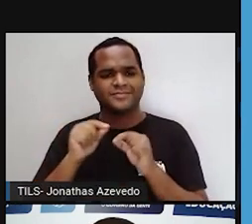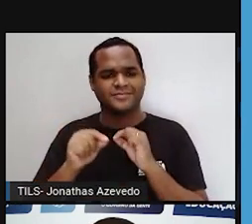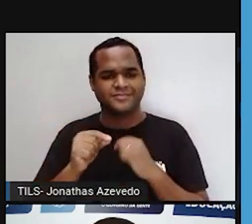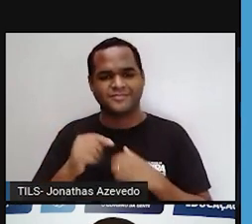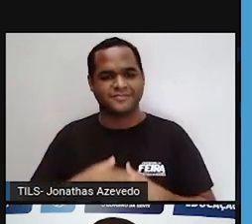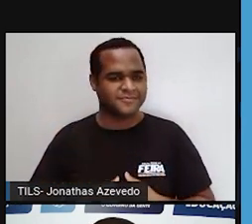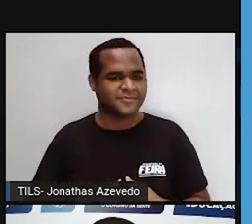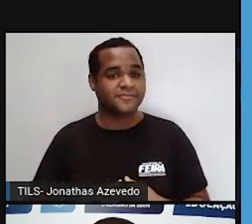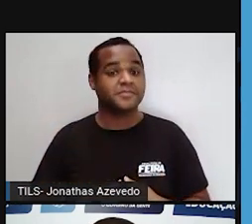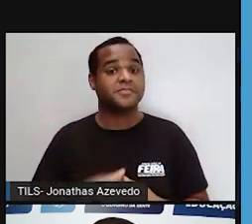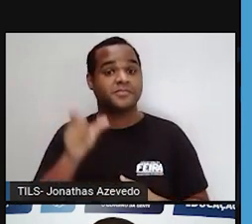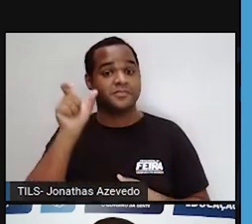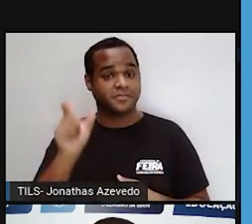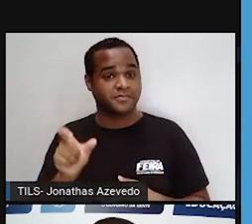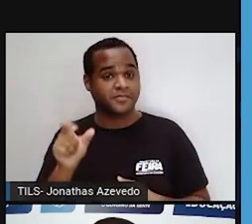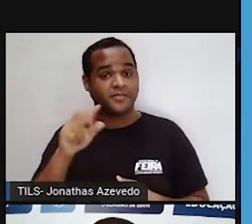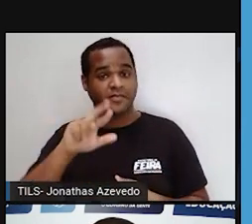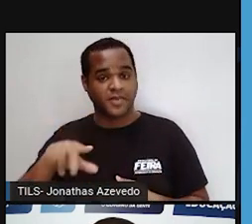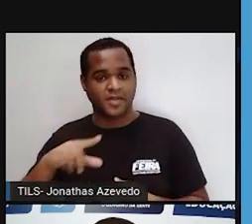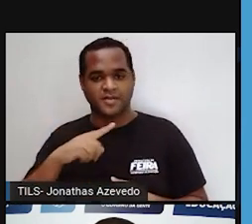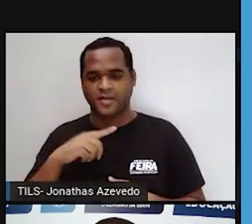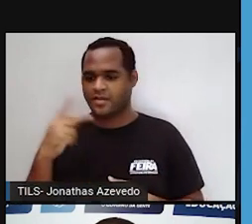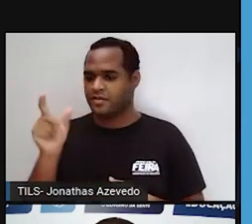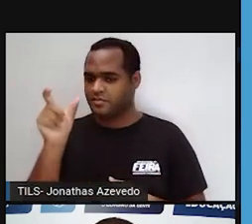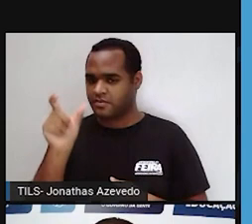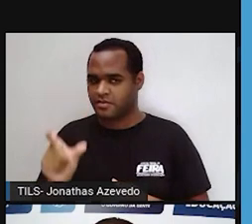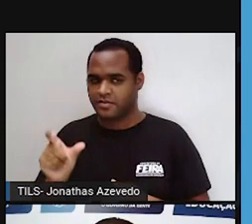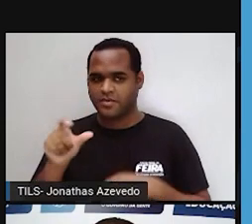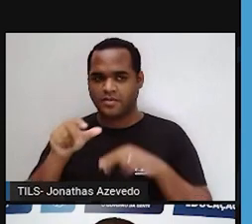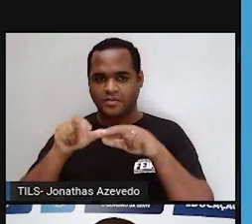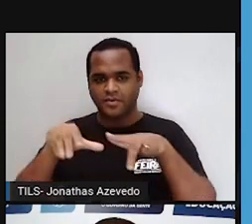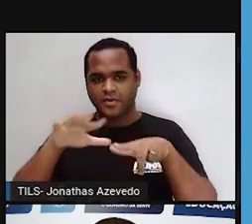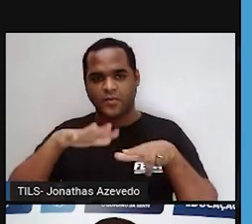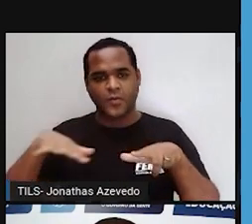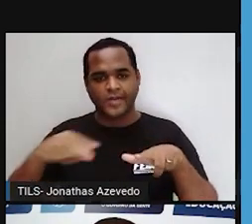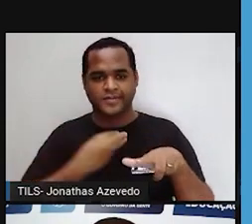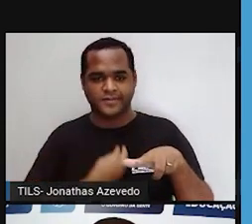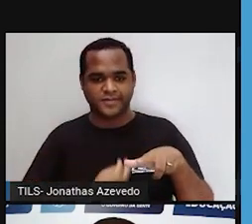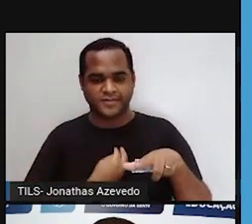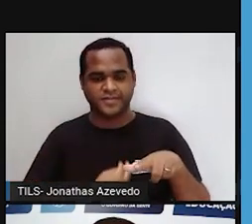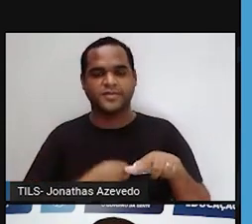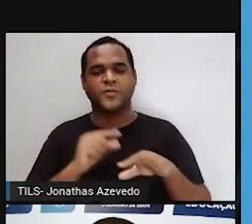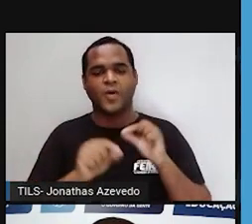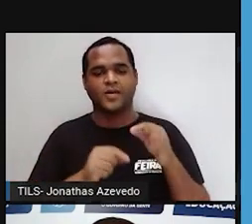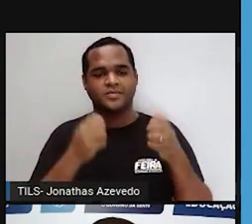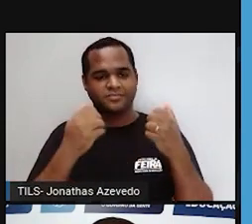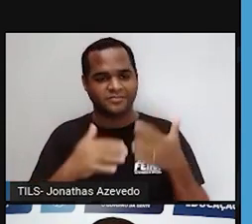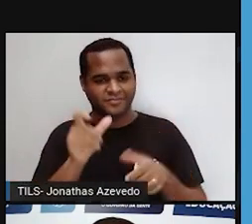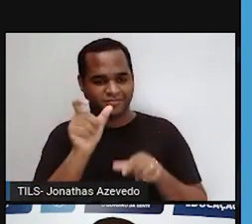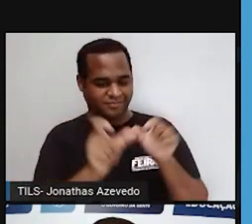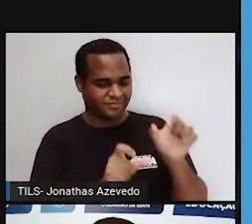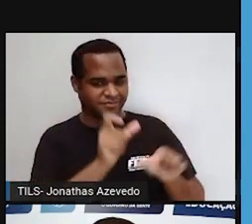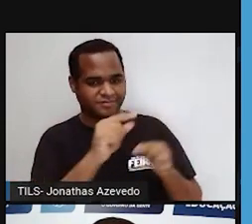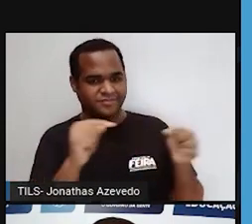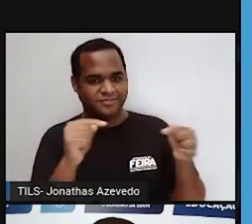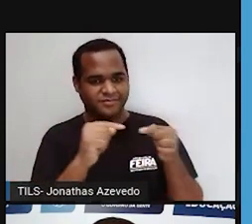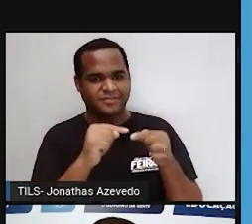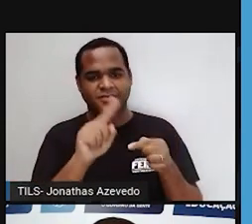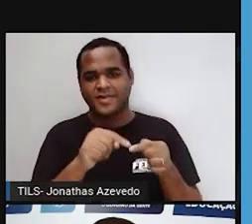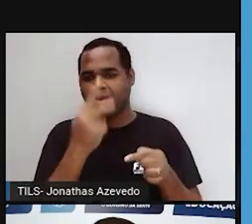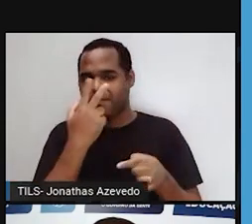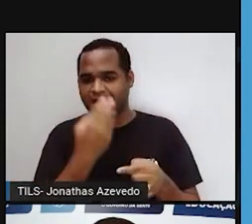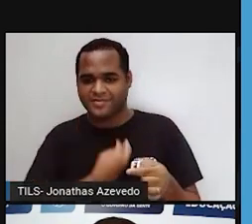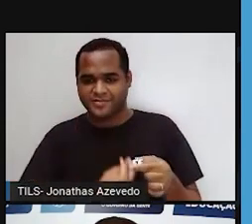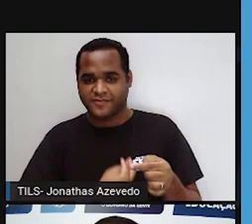As características físicas do ambiente são chamadas de biótopo. Essas características são componentes não